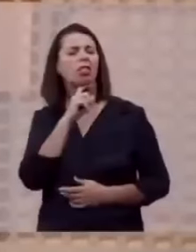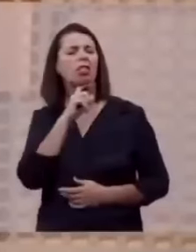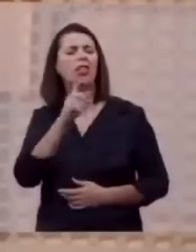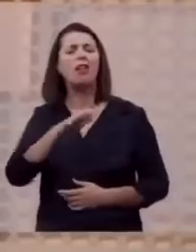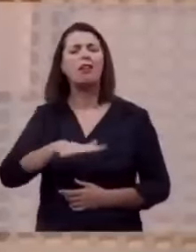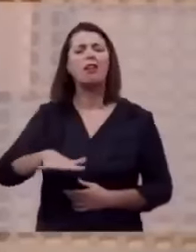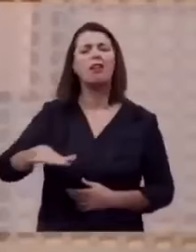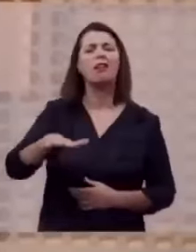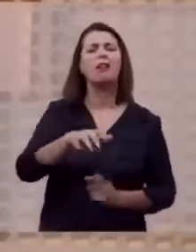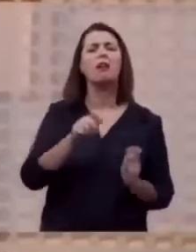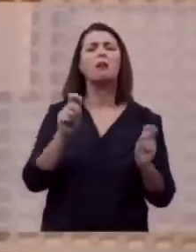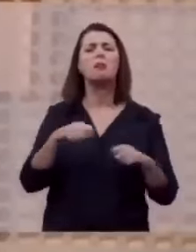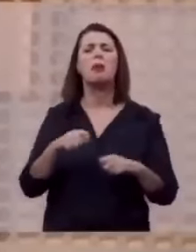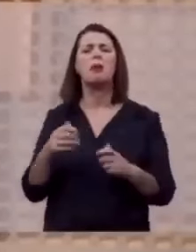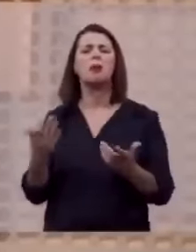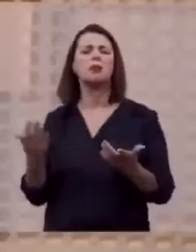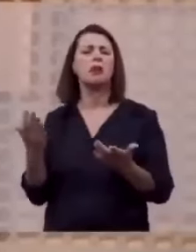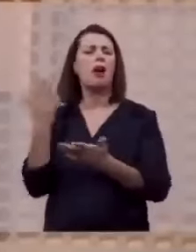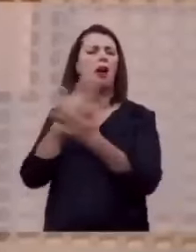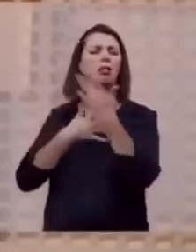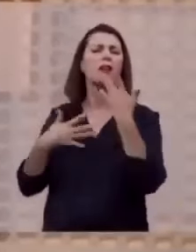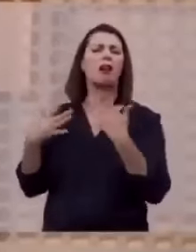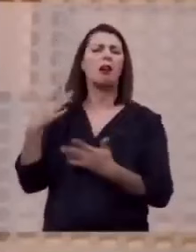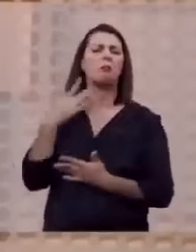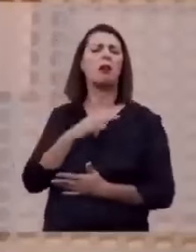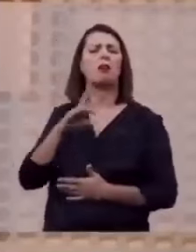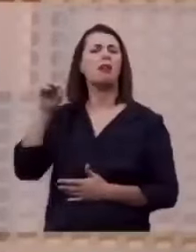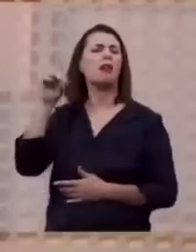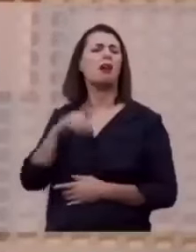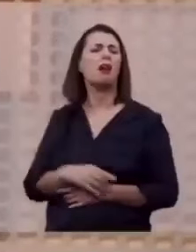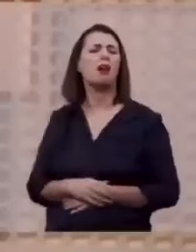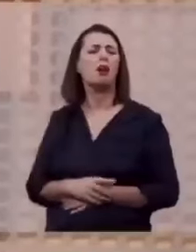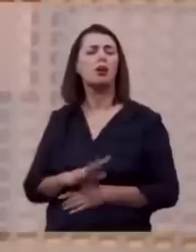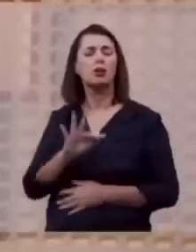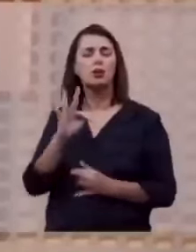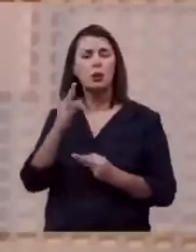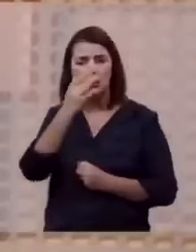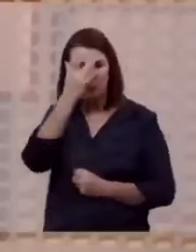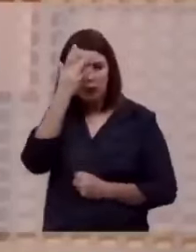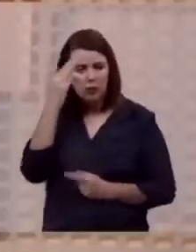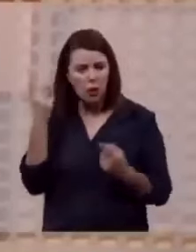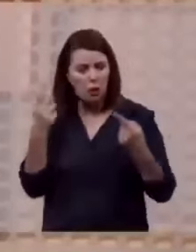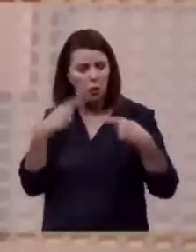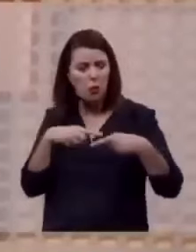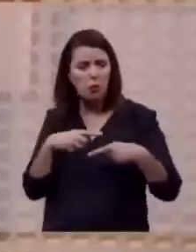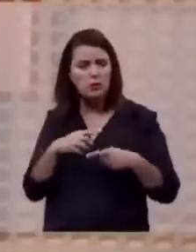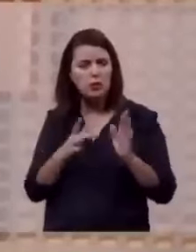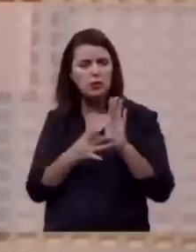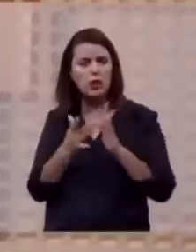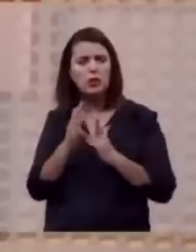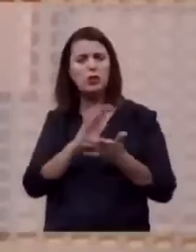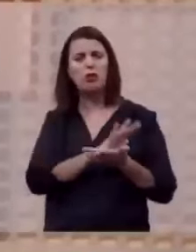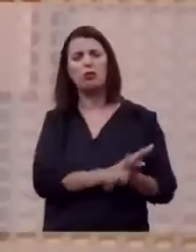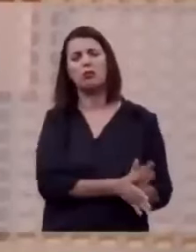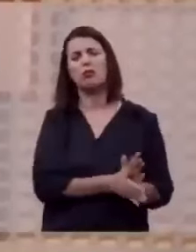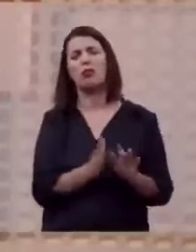pode resisti-lo. Todos aqueles que se colocaram contra ele foram quebrados,